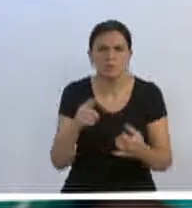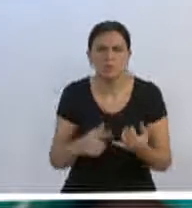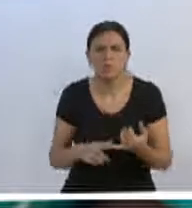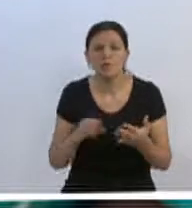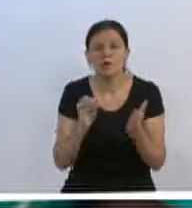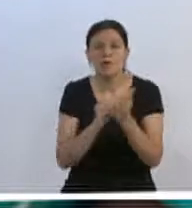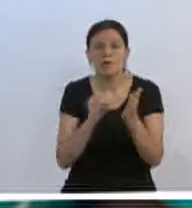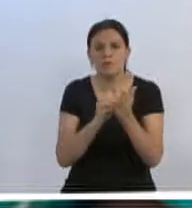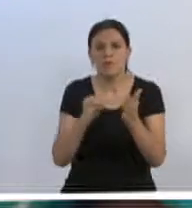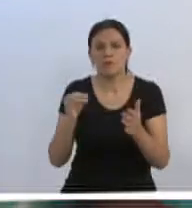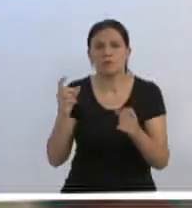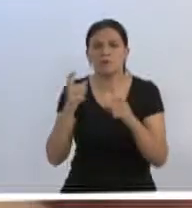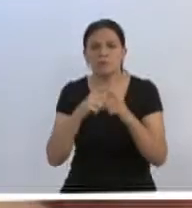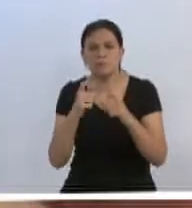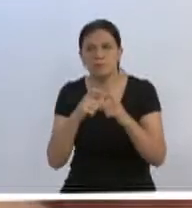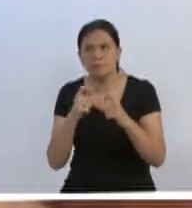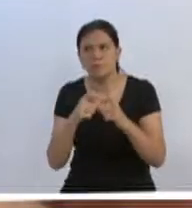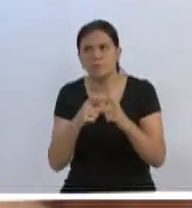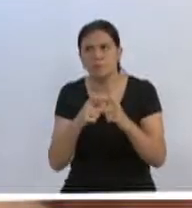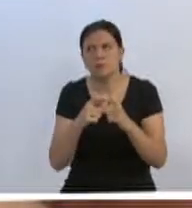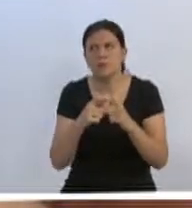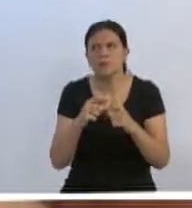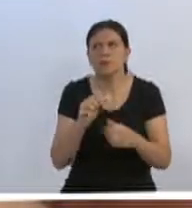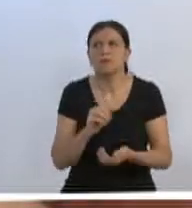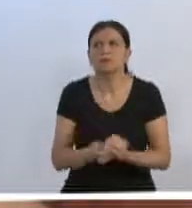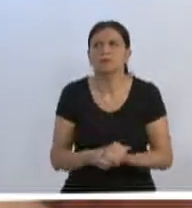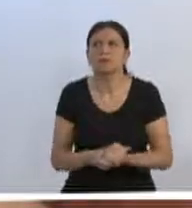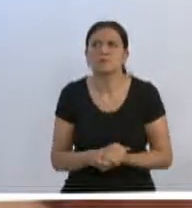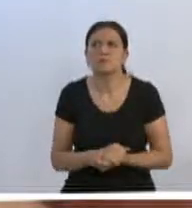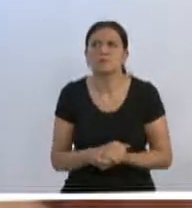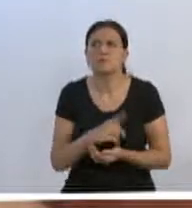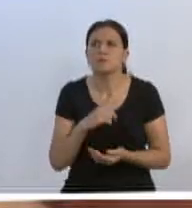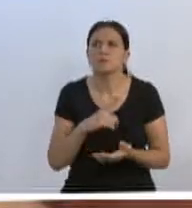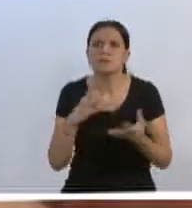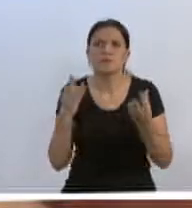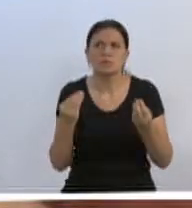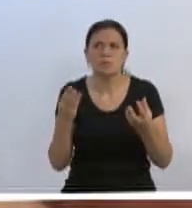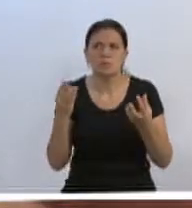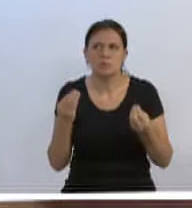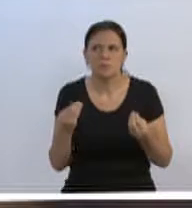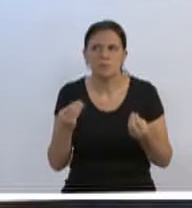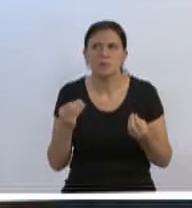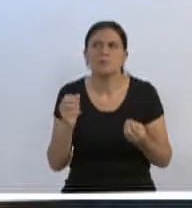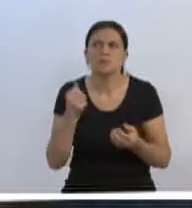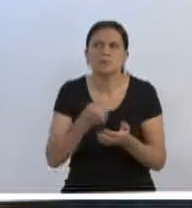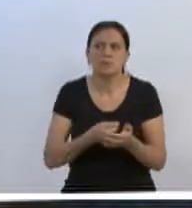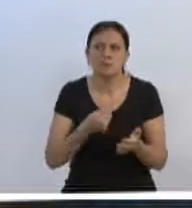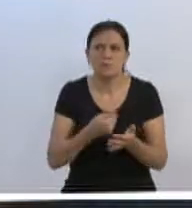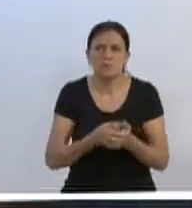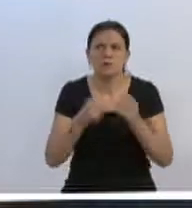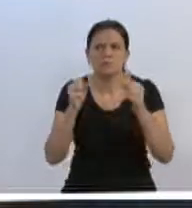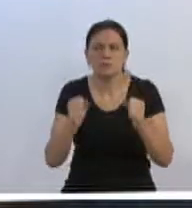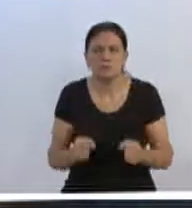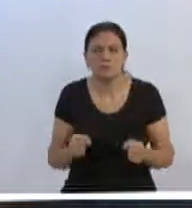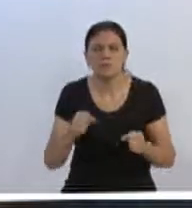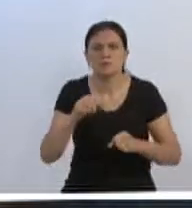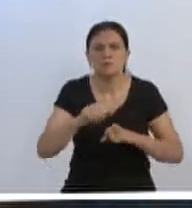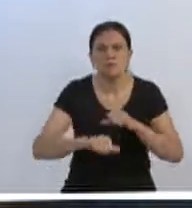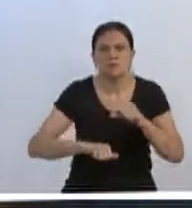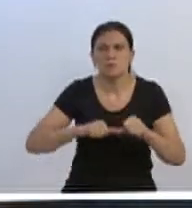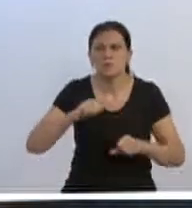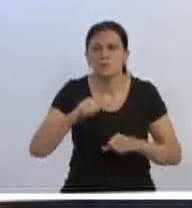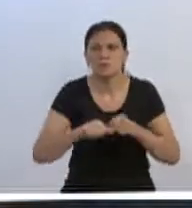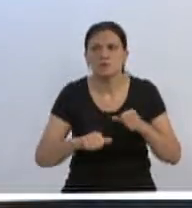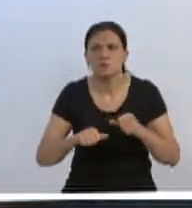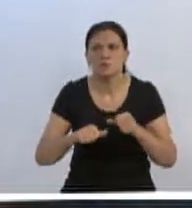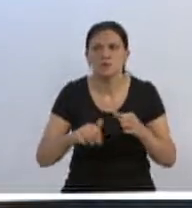médicos que identificamos em algumas unidades de saúde neste início de ano, tem muito a ser cobrado. Que possamos ter mudanças na atual administração em algumas áreas